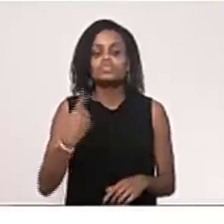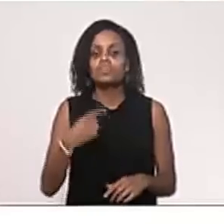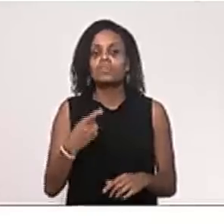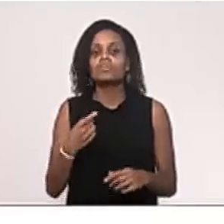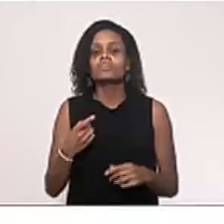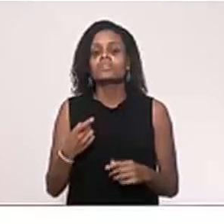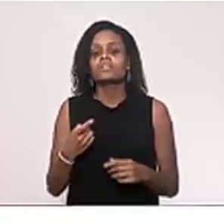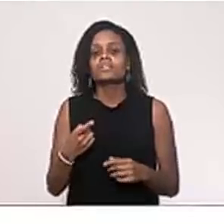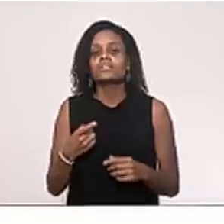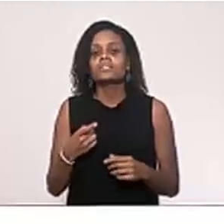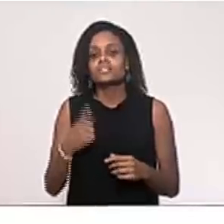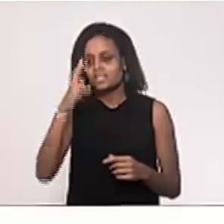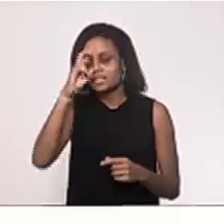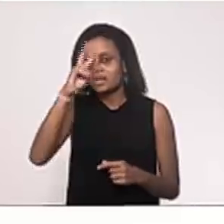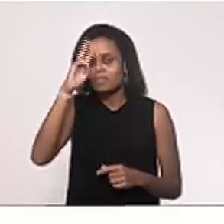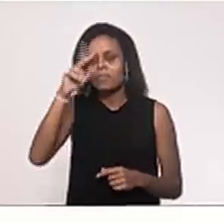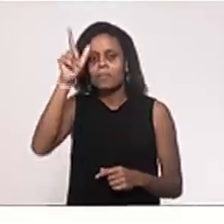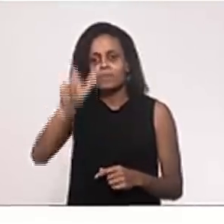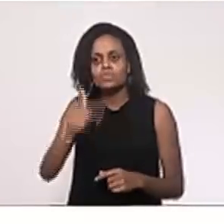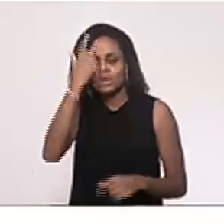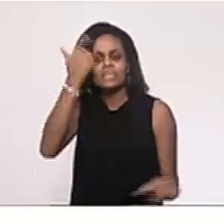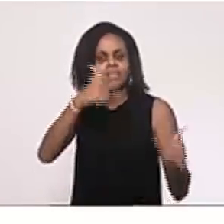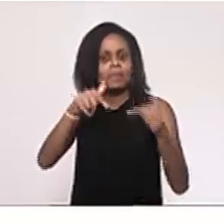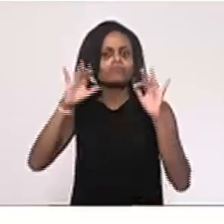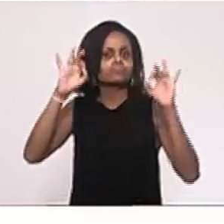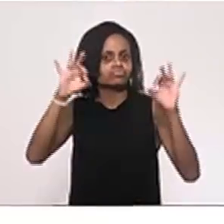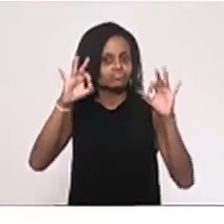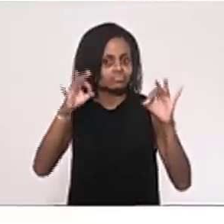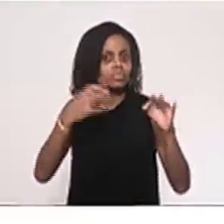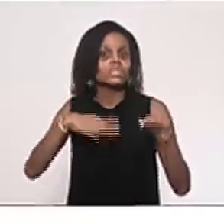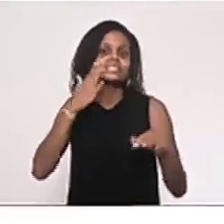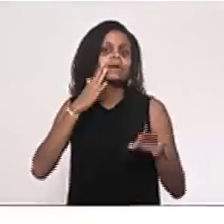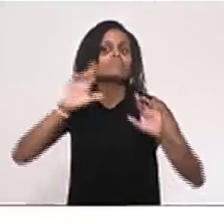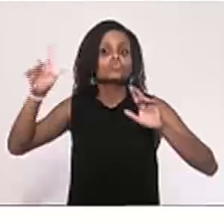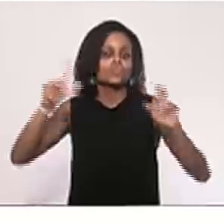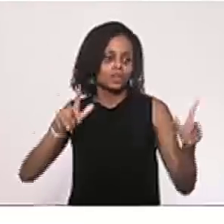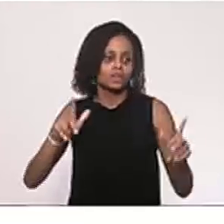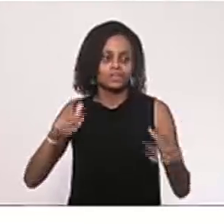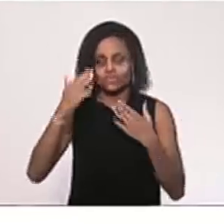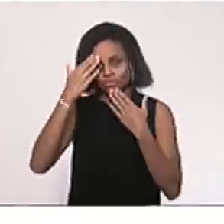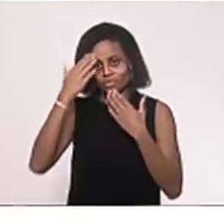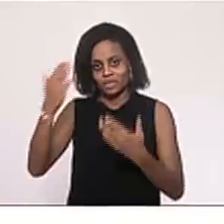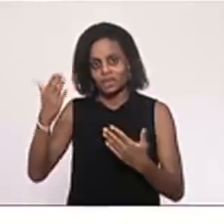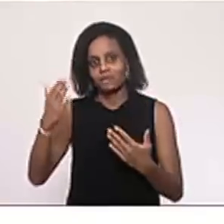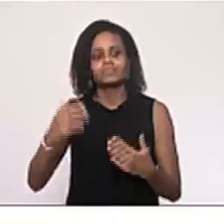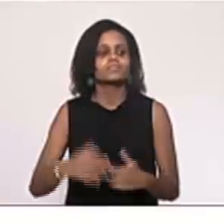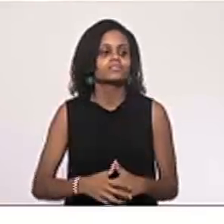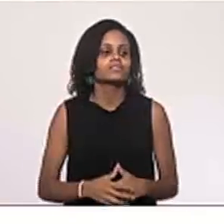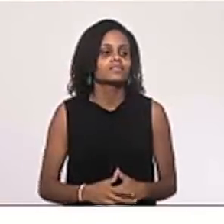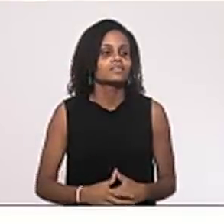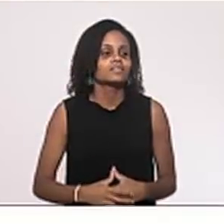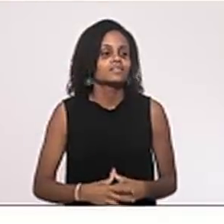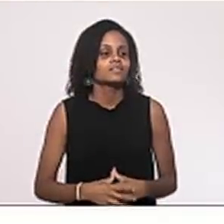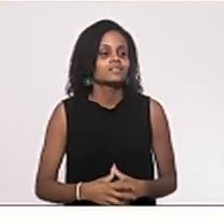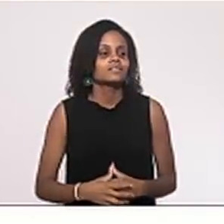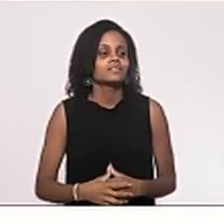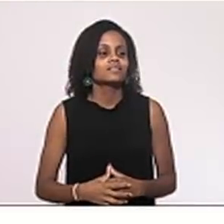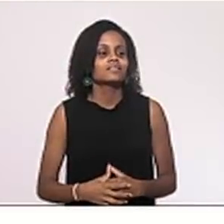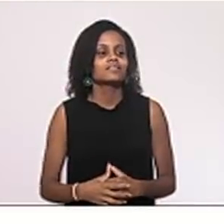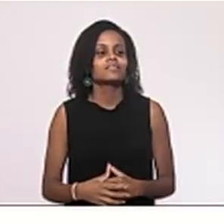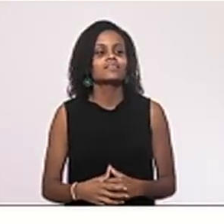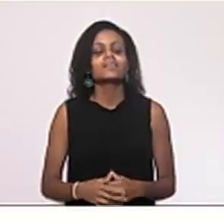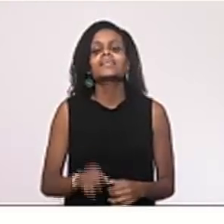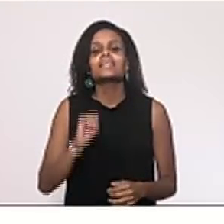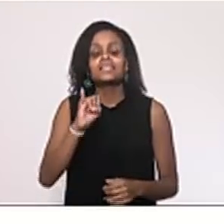excelente serviço bem dentro do Estado. Então a gente sabe qual é a diferença. Obrigado pela parte. Deputado Paul Bell, seria cômico se não fosse